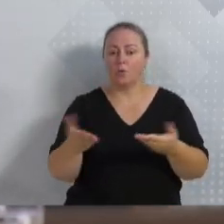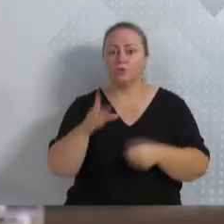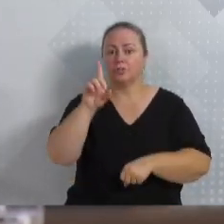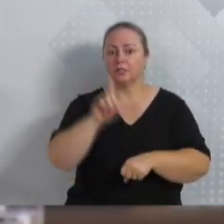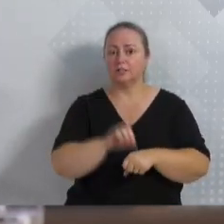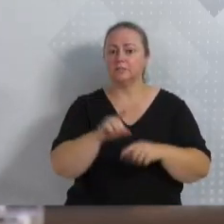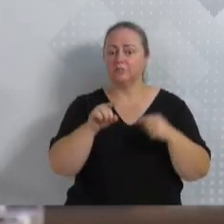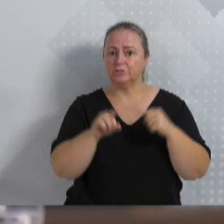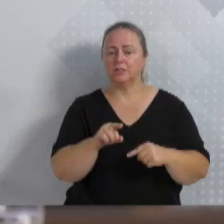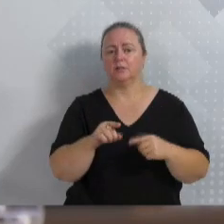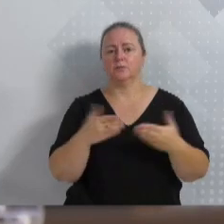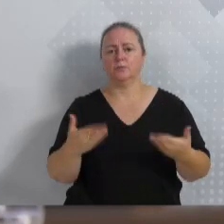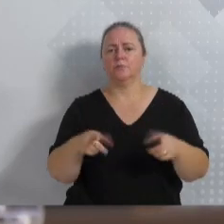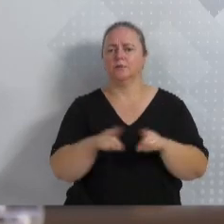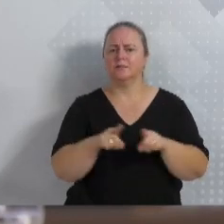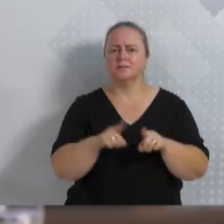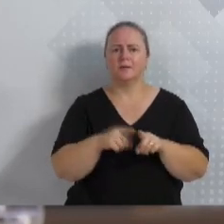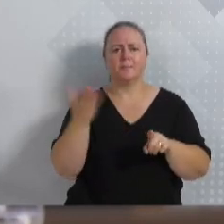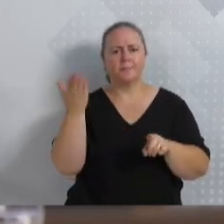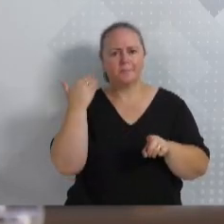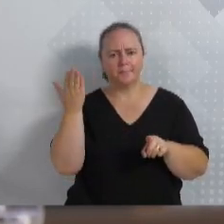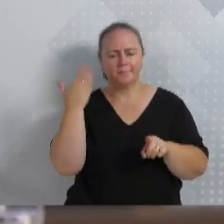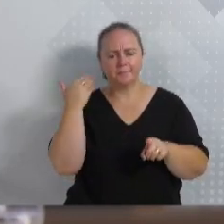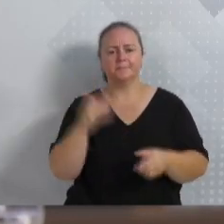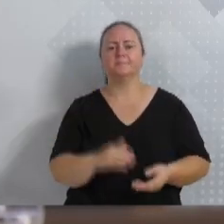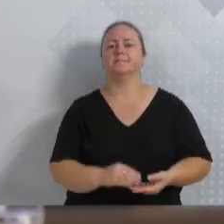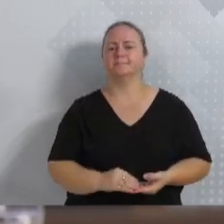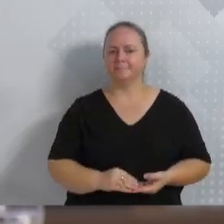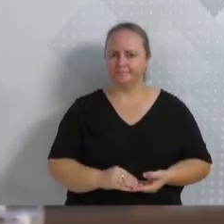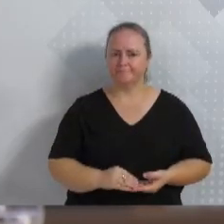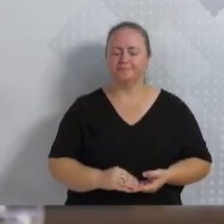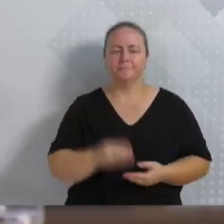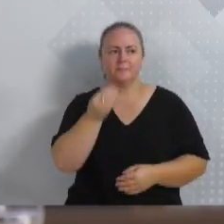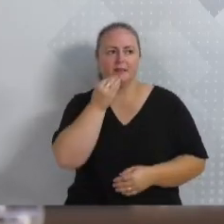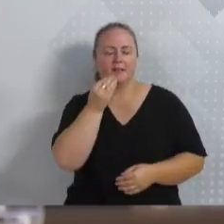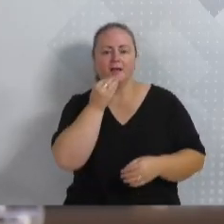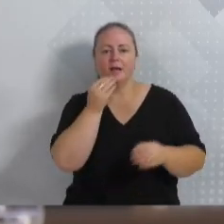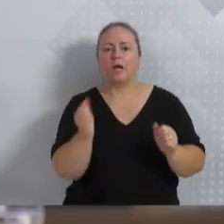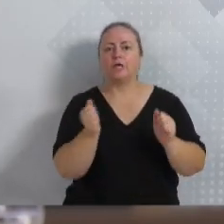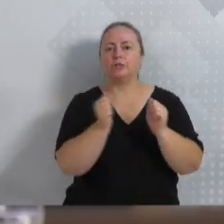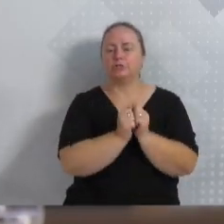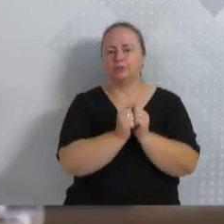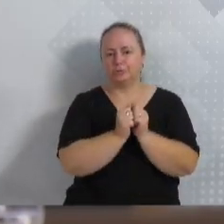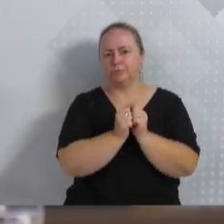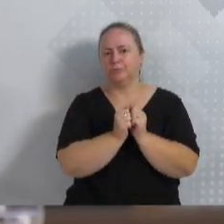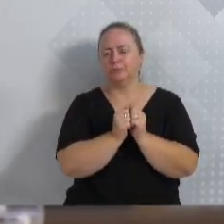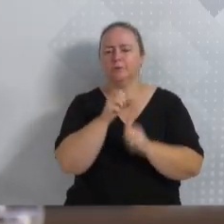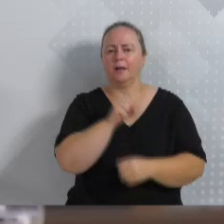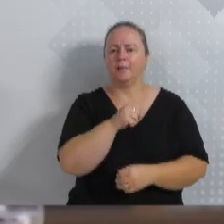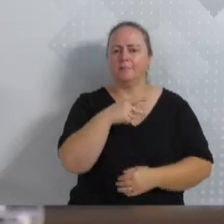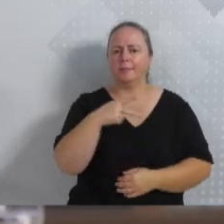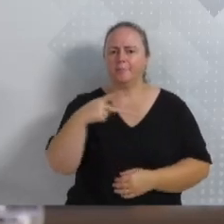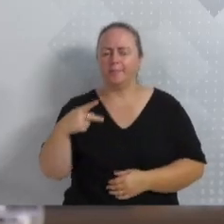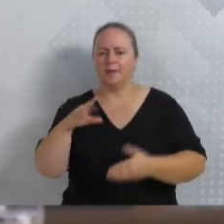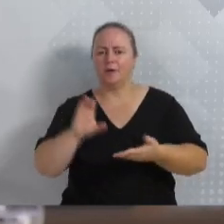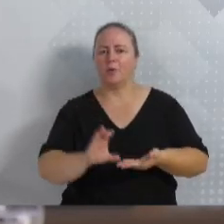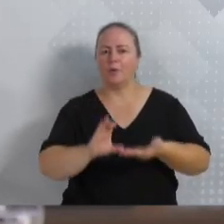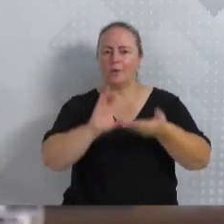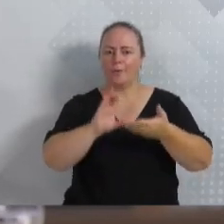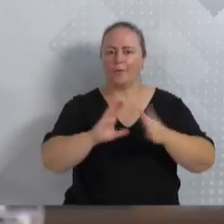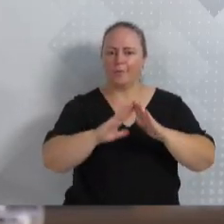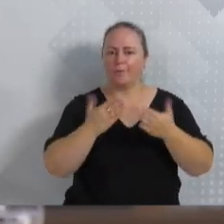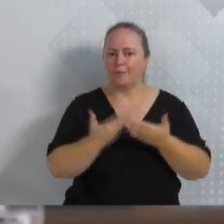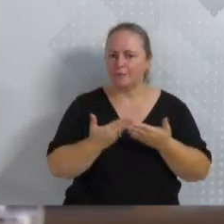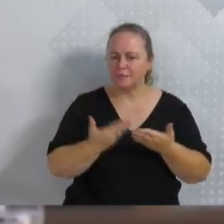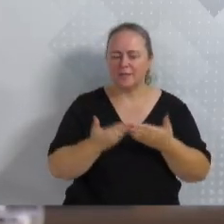um bom trabalho, mas pelas direções anteriores, que obviamente fizeram parte dessas reivindicações lá atrás, APP, Conselho Escolar, aquela comunidade. Eu me